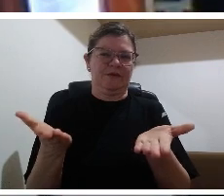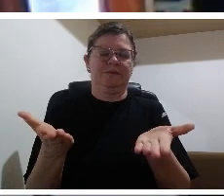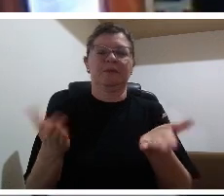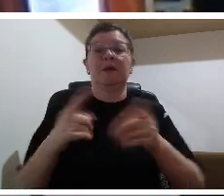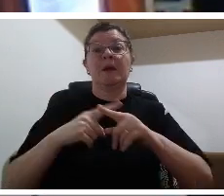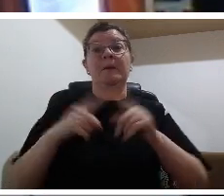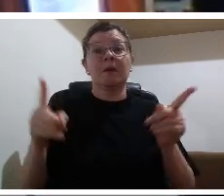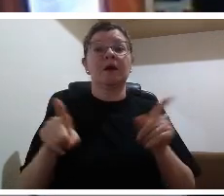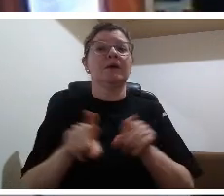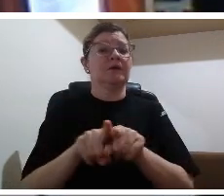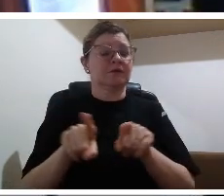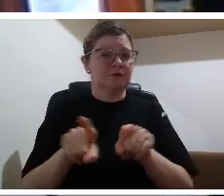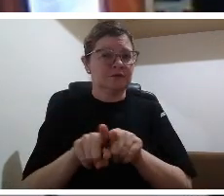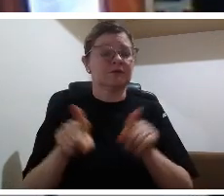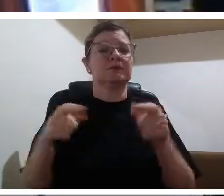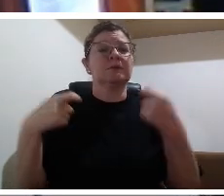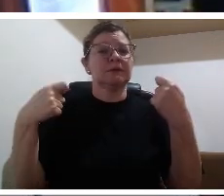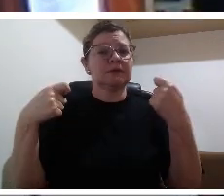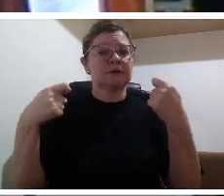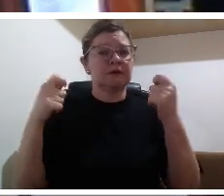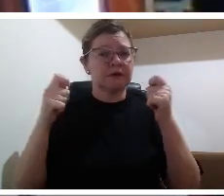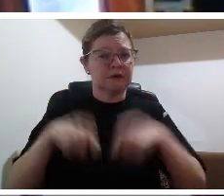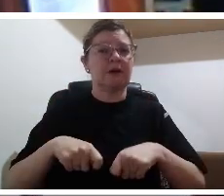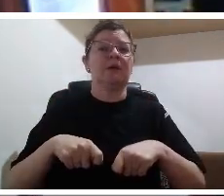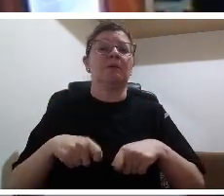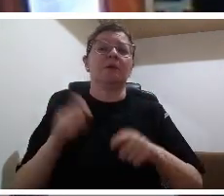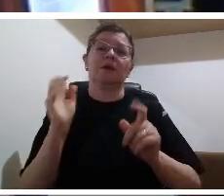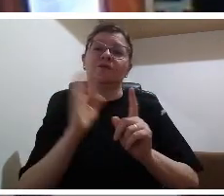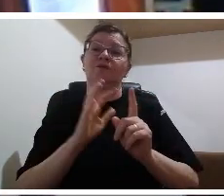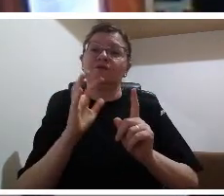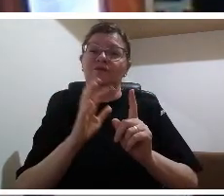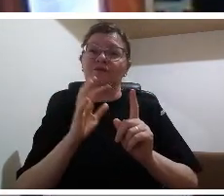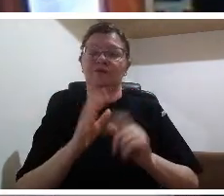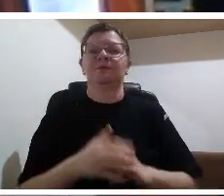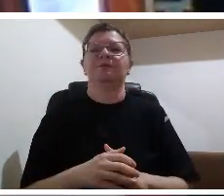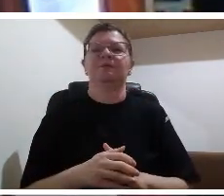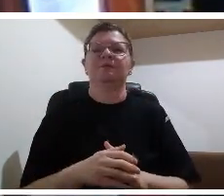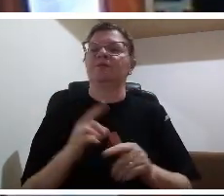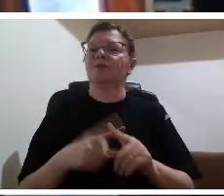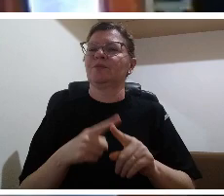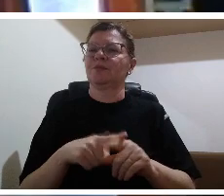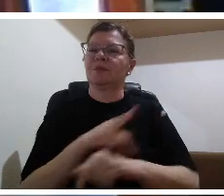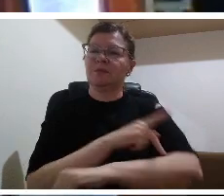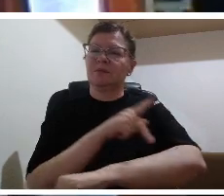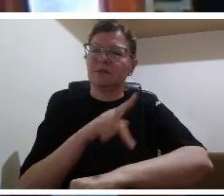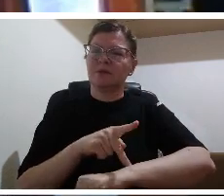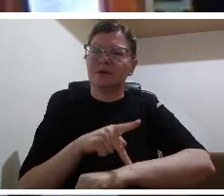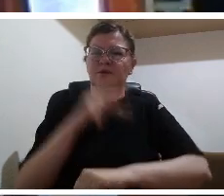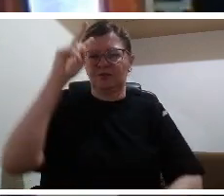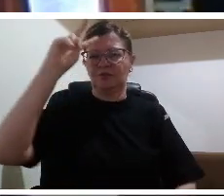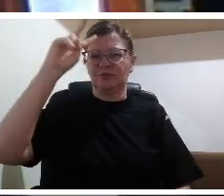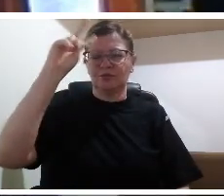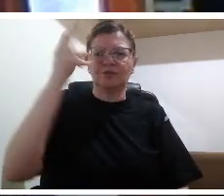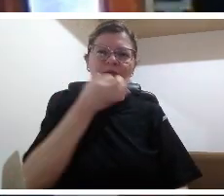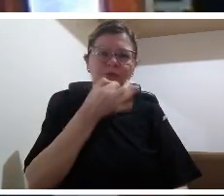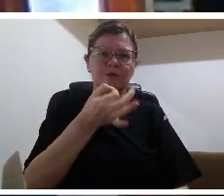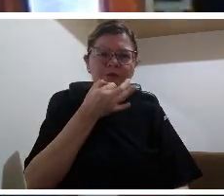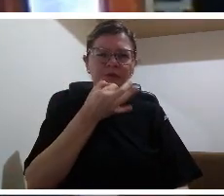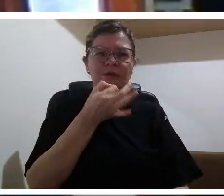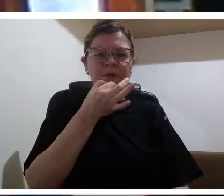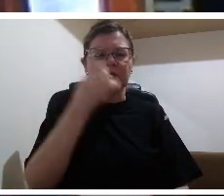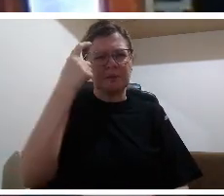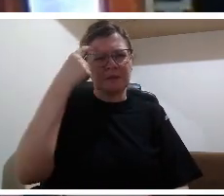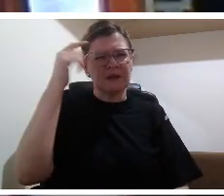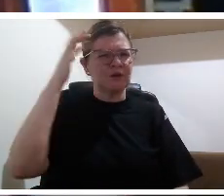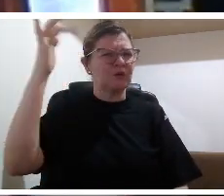-crítica ela não é uma teoria de transmissão de conhecimento ela é uma teoria e uma proposta didática-pedagógica